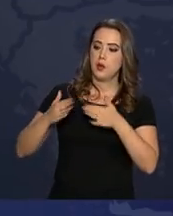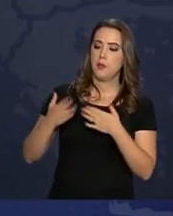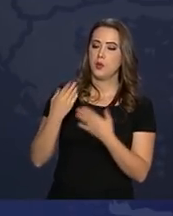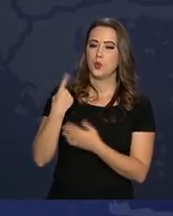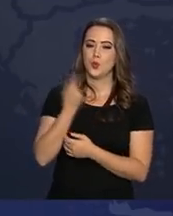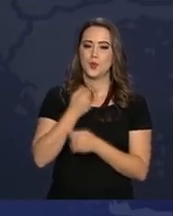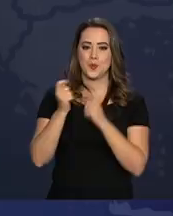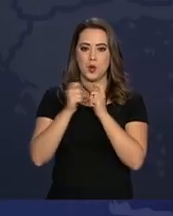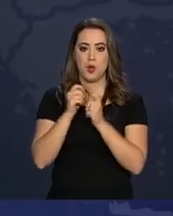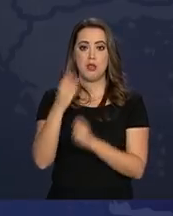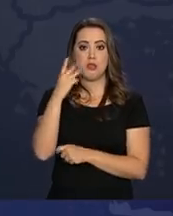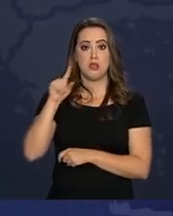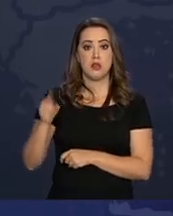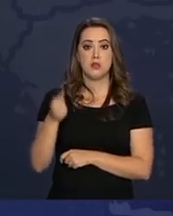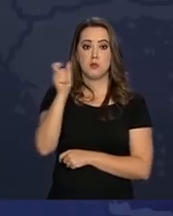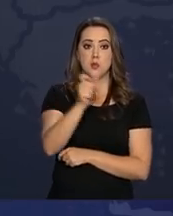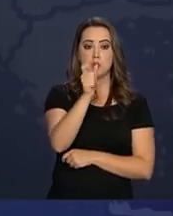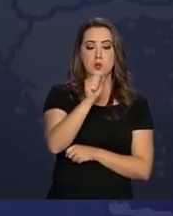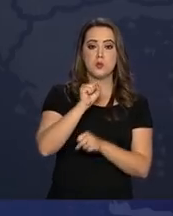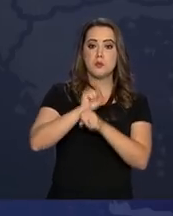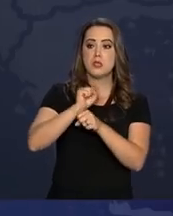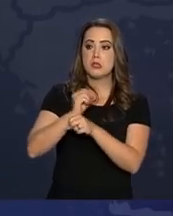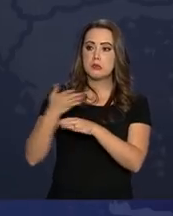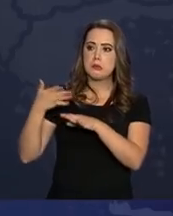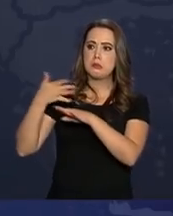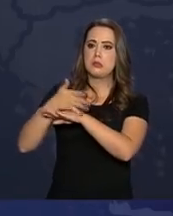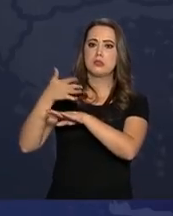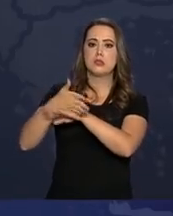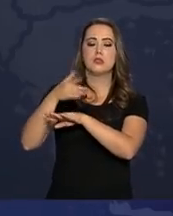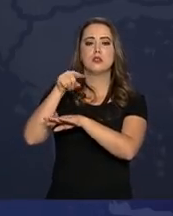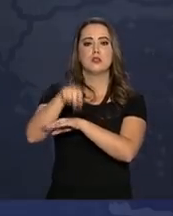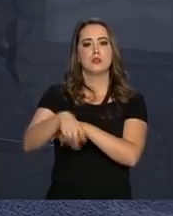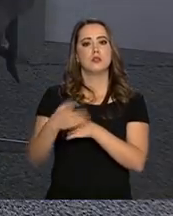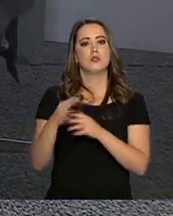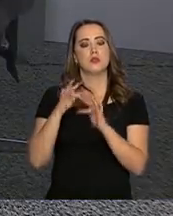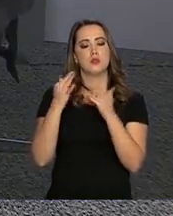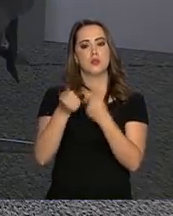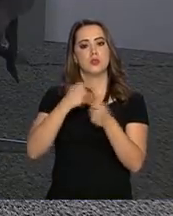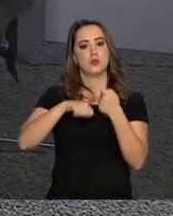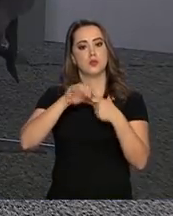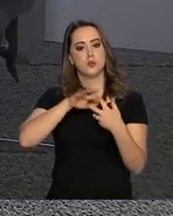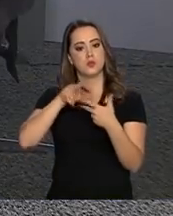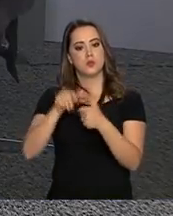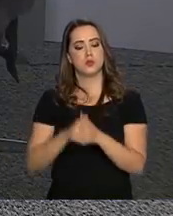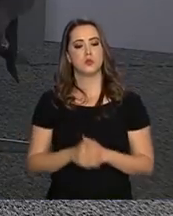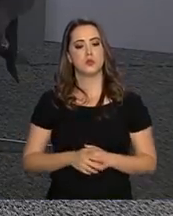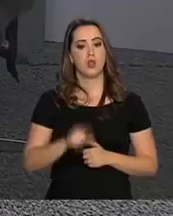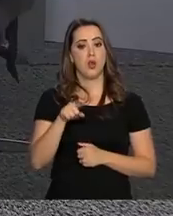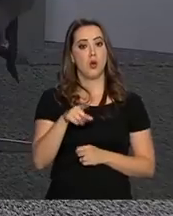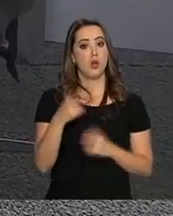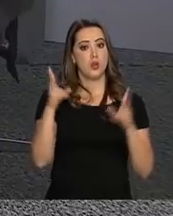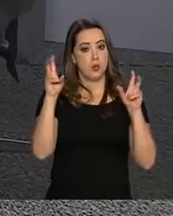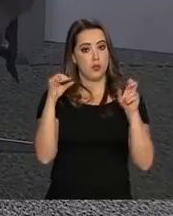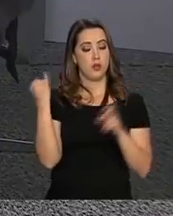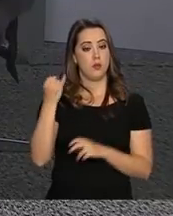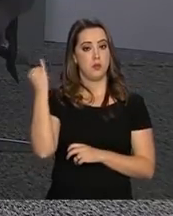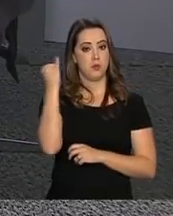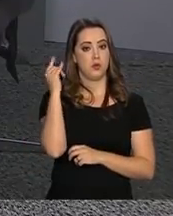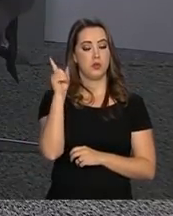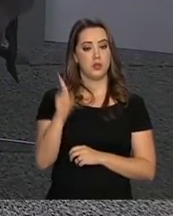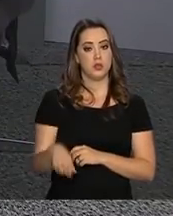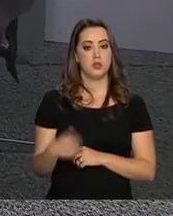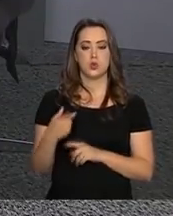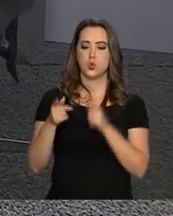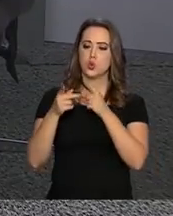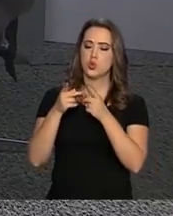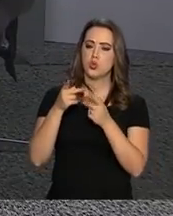nosso programa, 3 mil pessoas são esperadas para o Fórum. Agora, um tema importante que deve ser